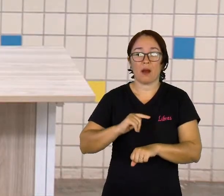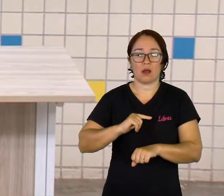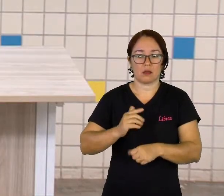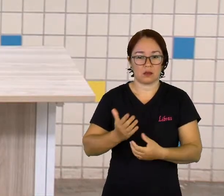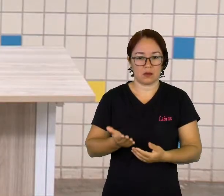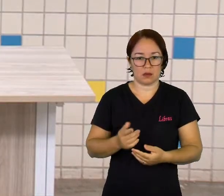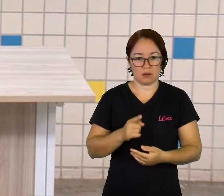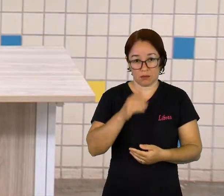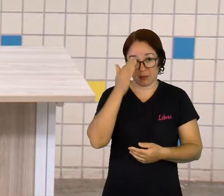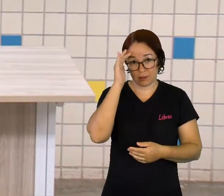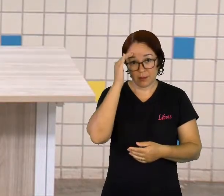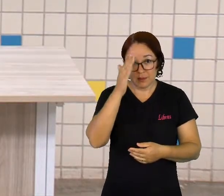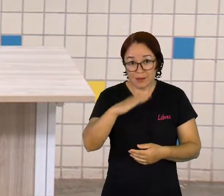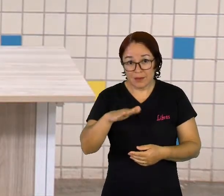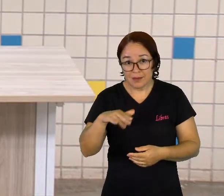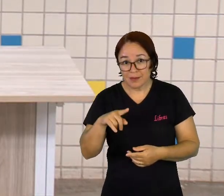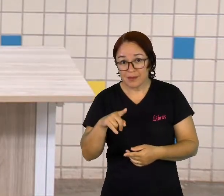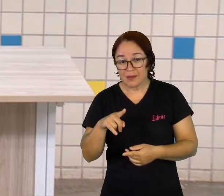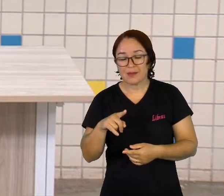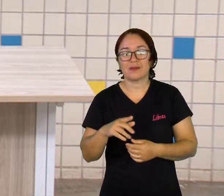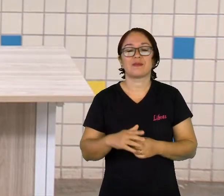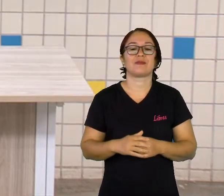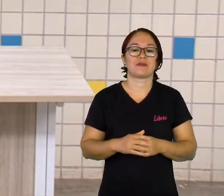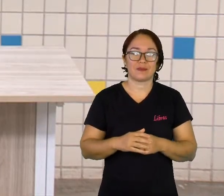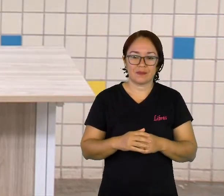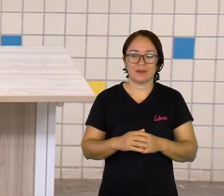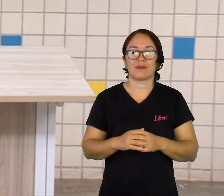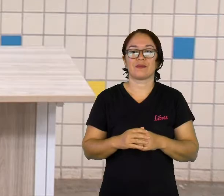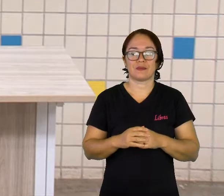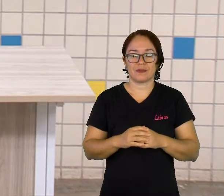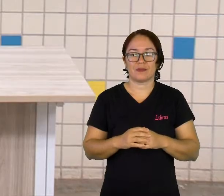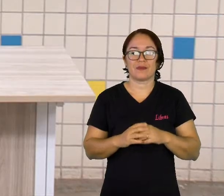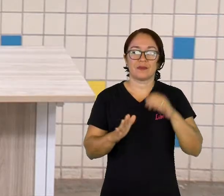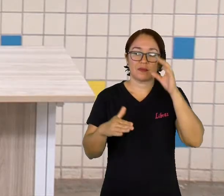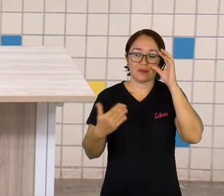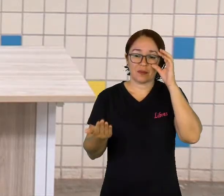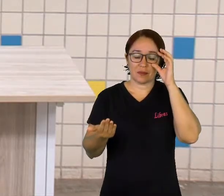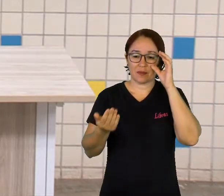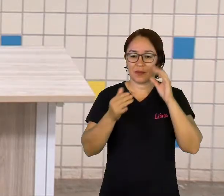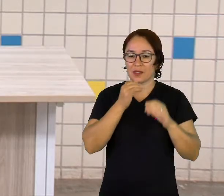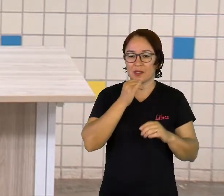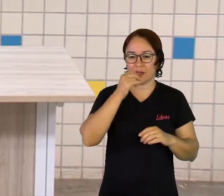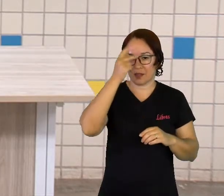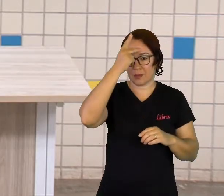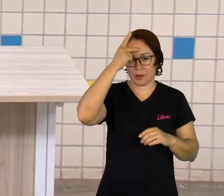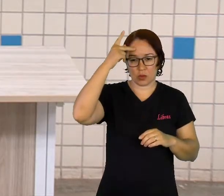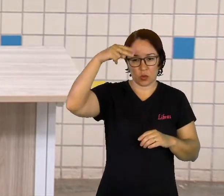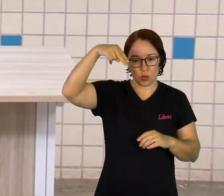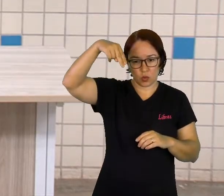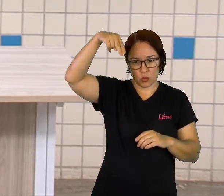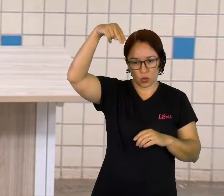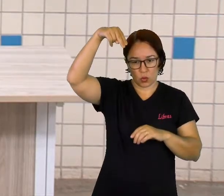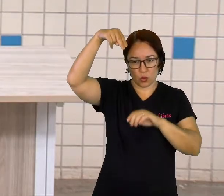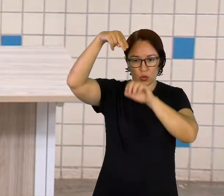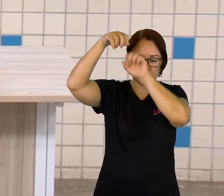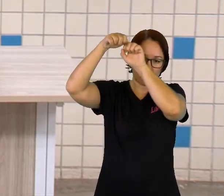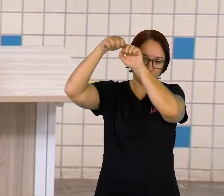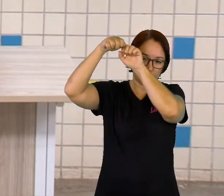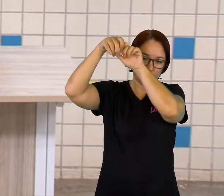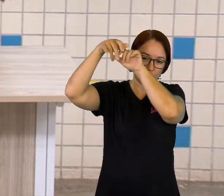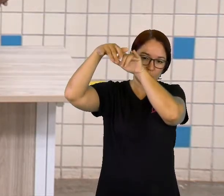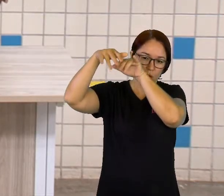E com isso, com essa saída do povo da região norte para a